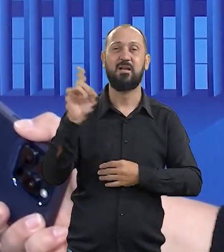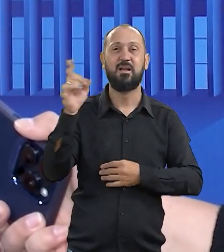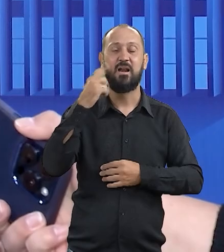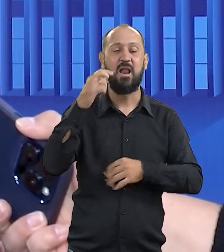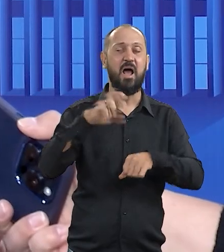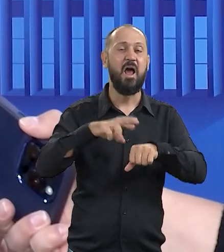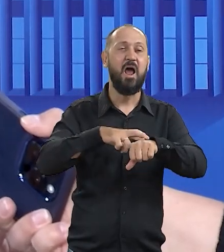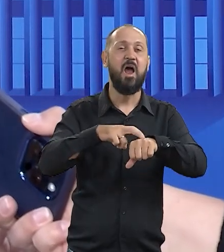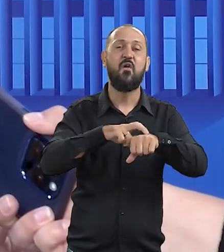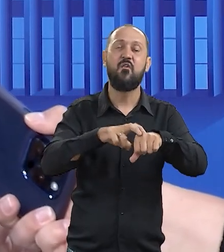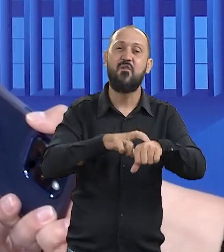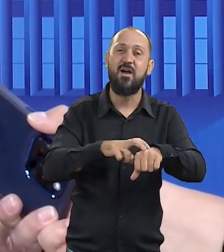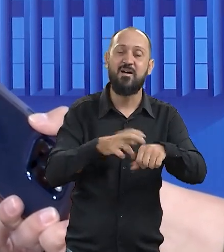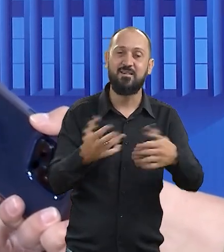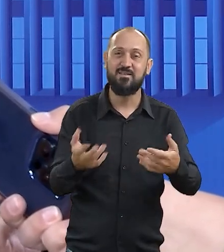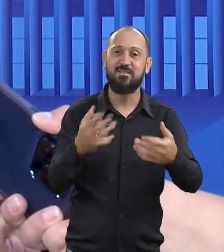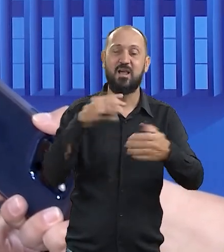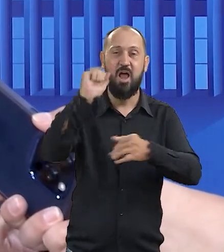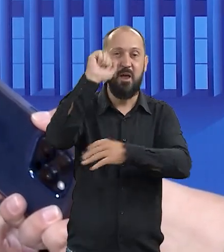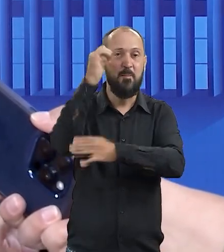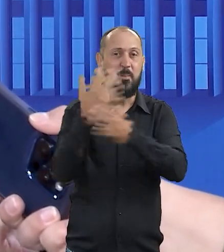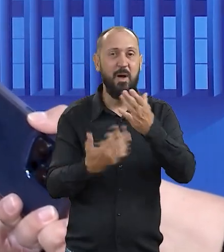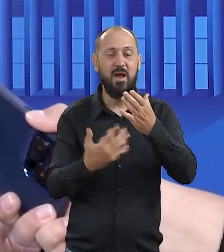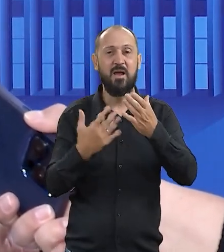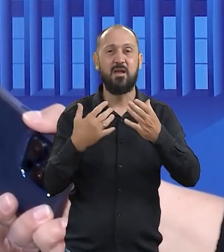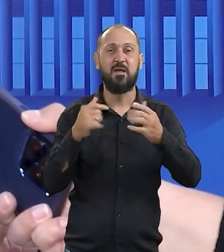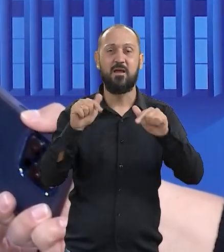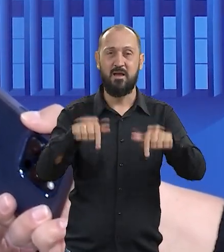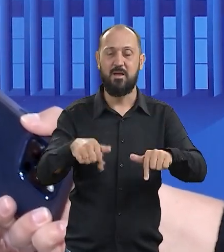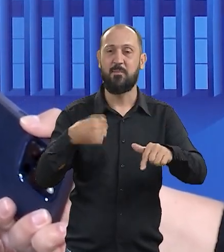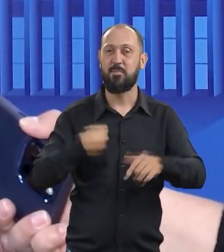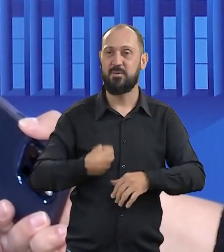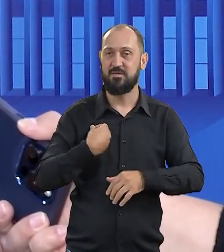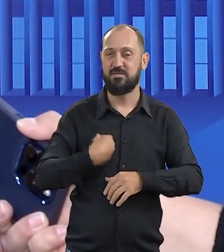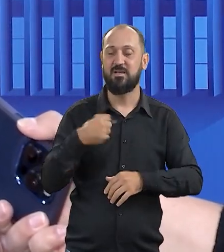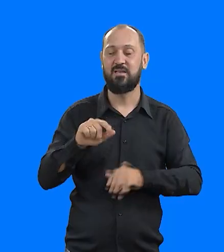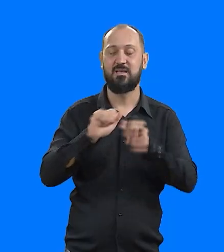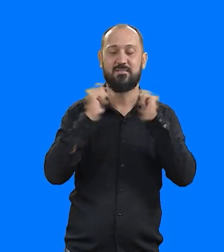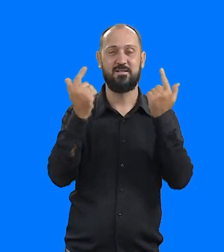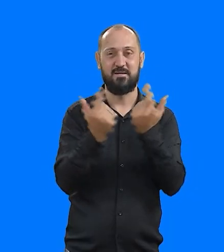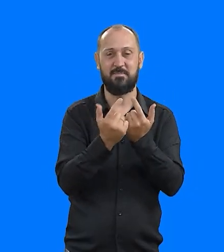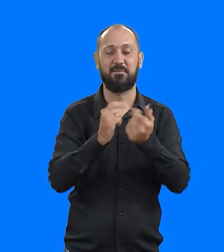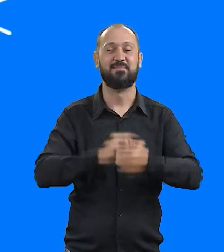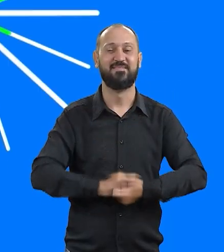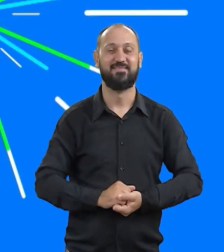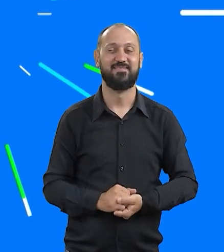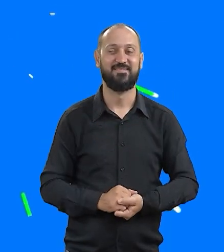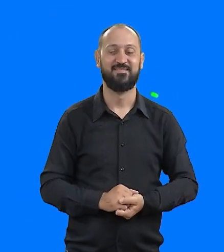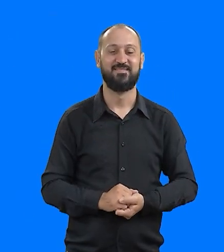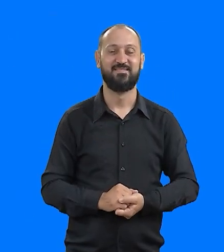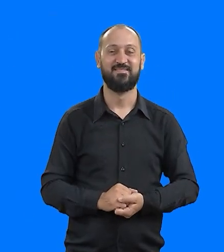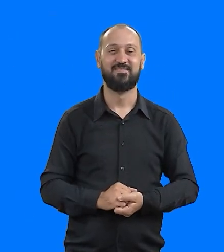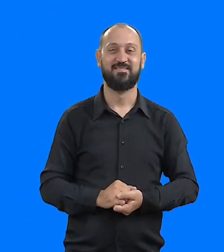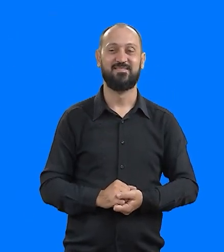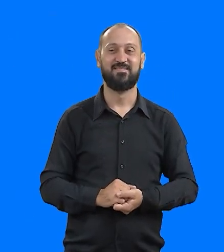Verde, que representa a Mambai, presentes aqui na nossa casa, na Assembleia Legislativa. Anastácio